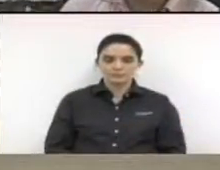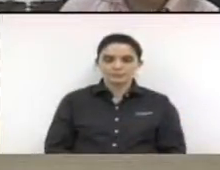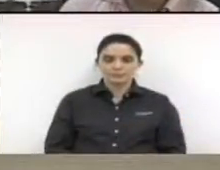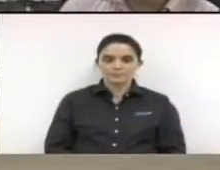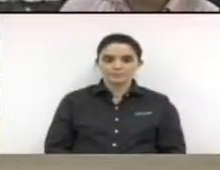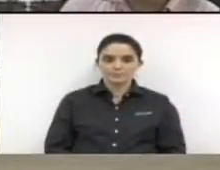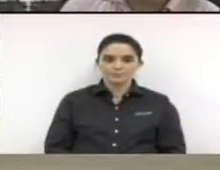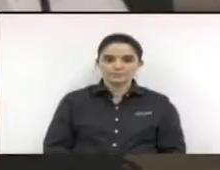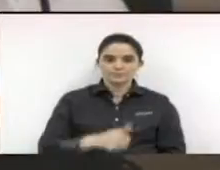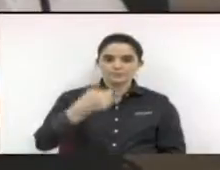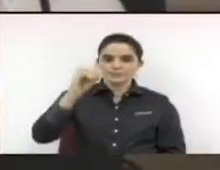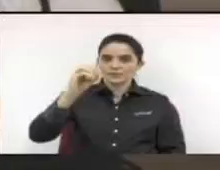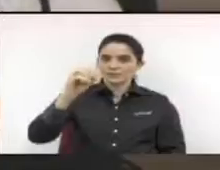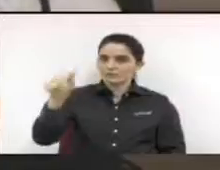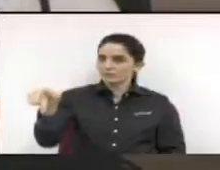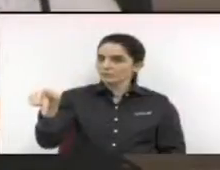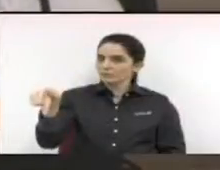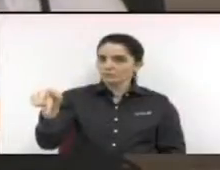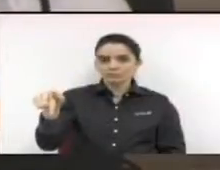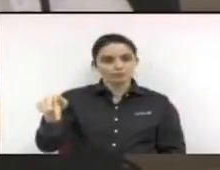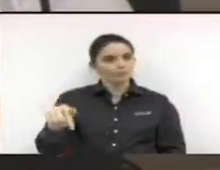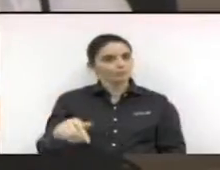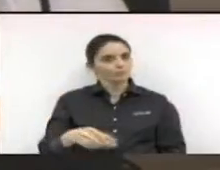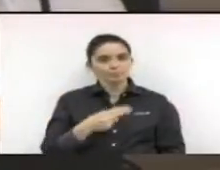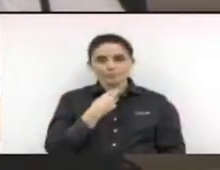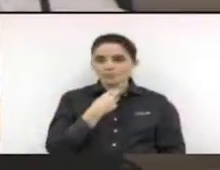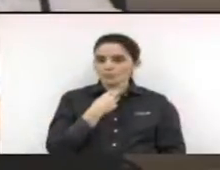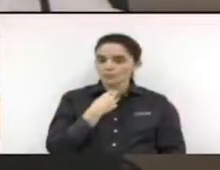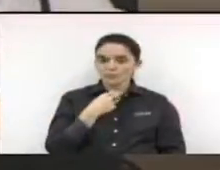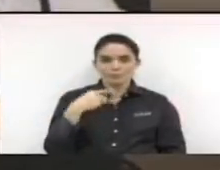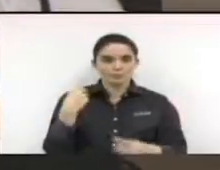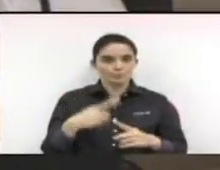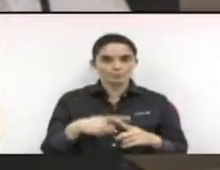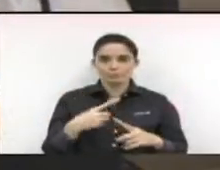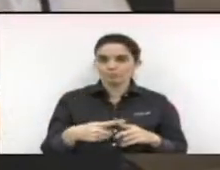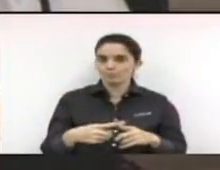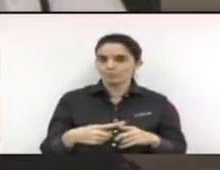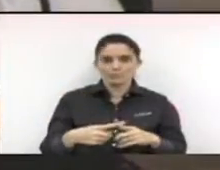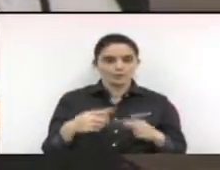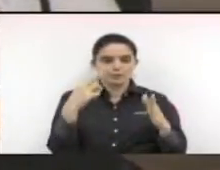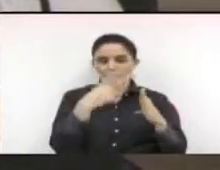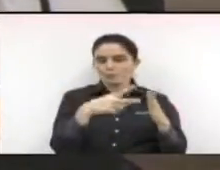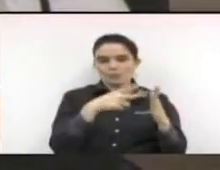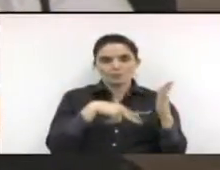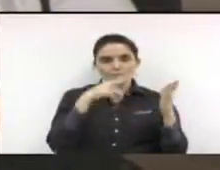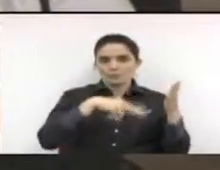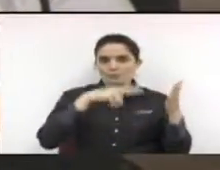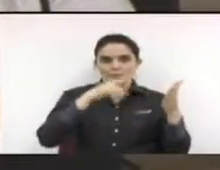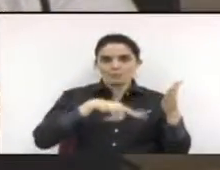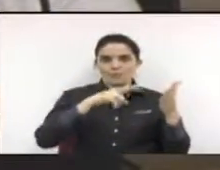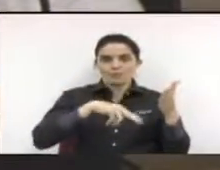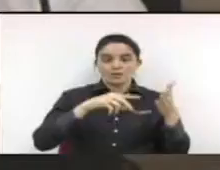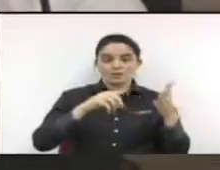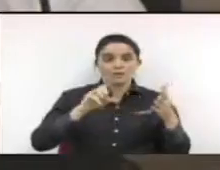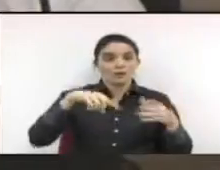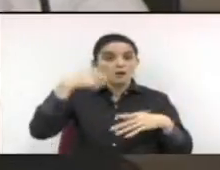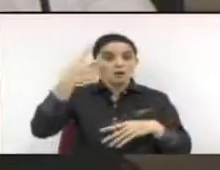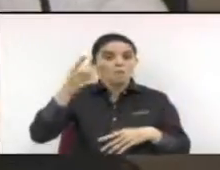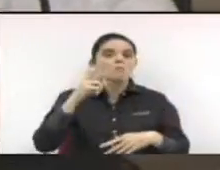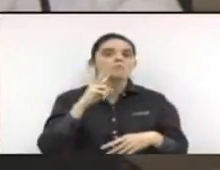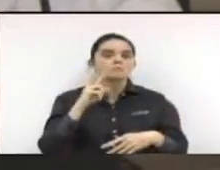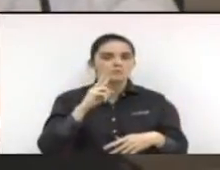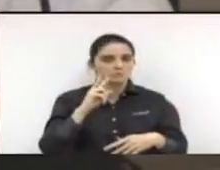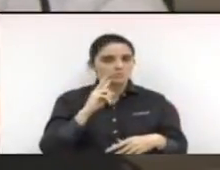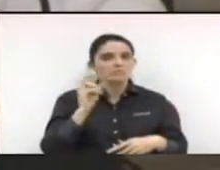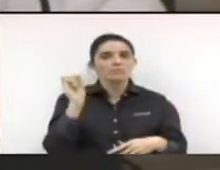de apoio número 107 não poderá ser apreciada porque ela não foi lida no expediente. Na próxima segunda-feira nós